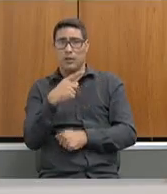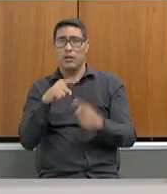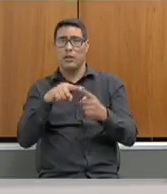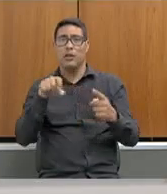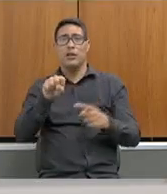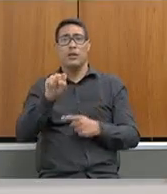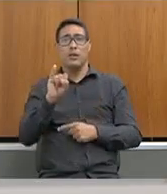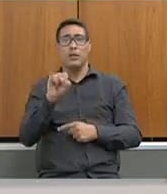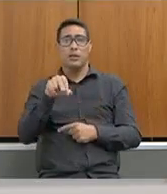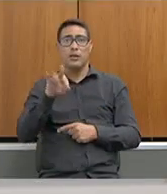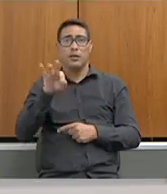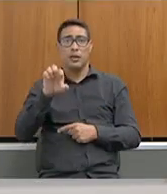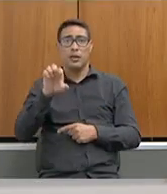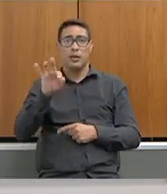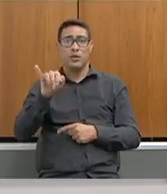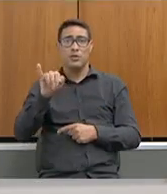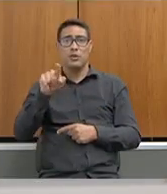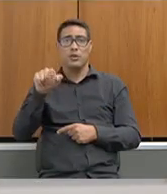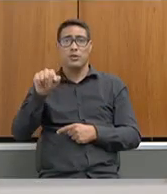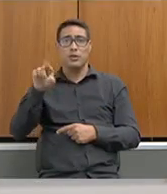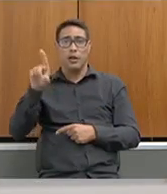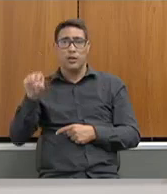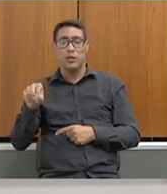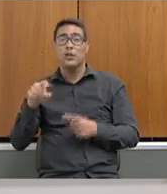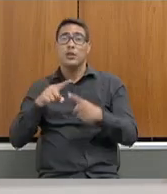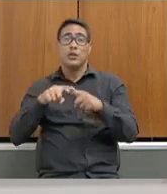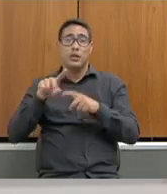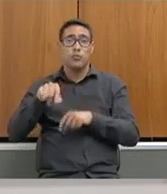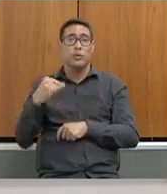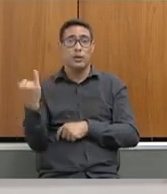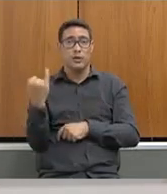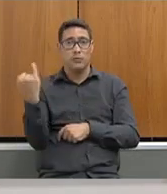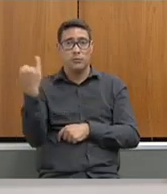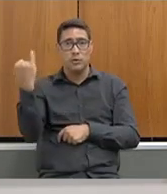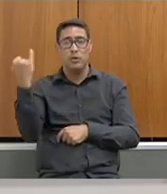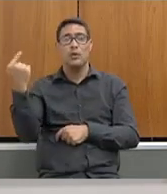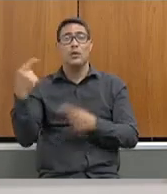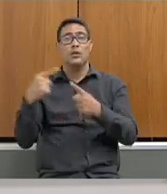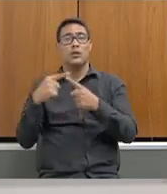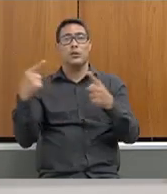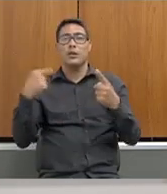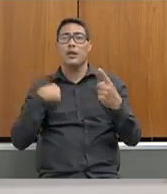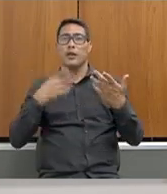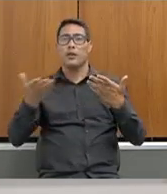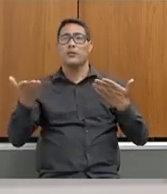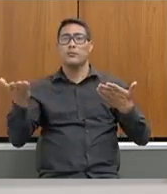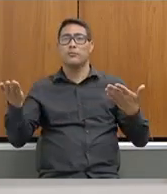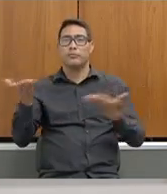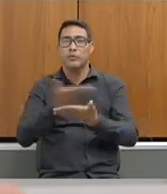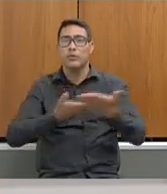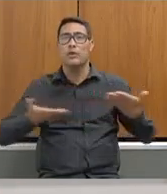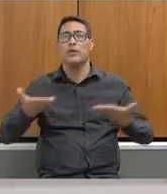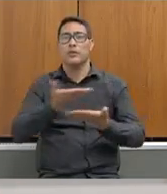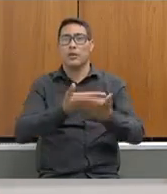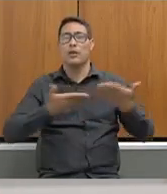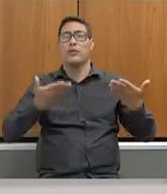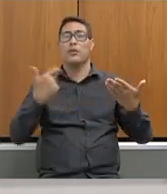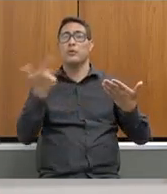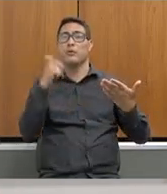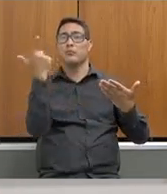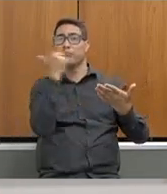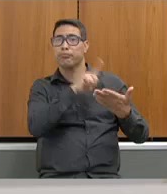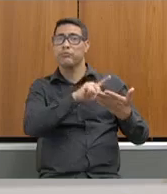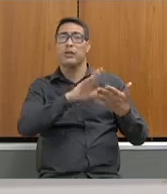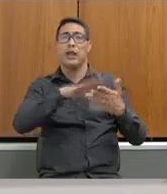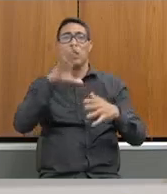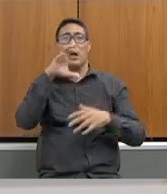sintetizada na superintendência de ensino. Então, a importância é que tem essa comunicação para que as coisas aconteçam de